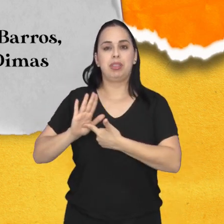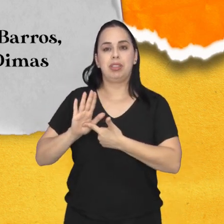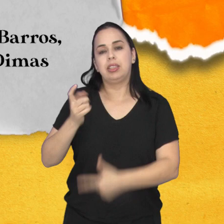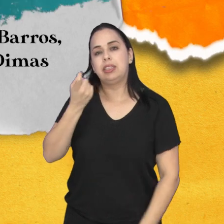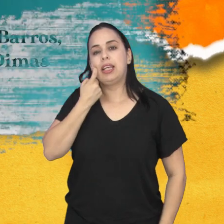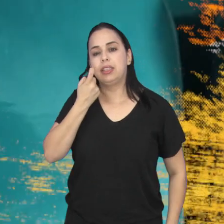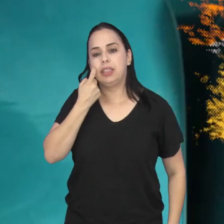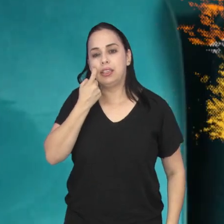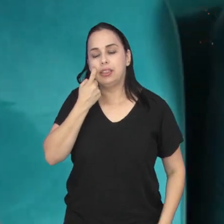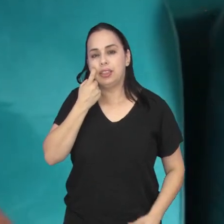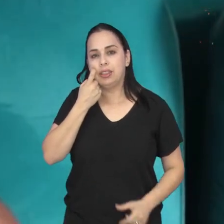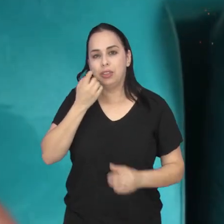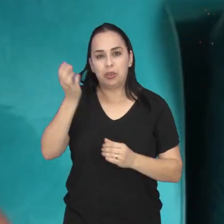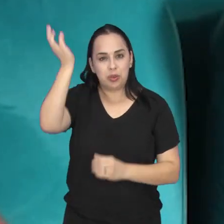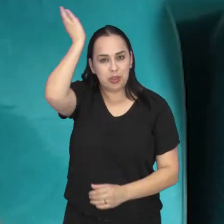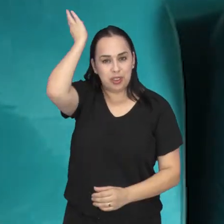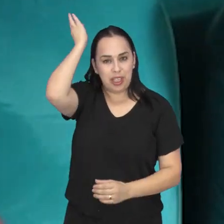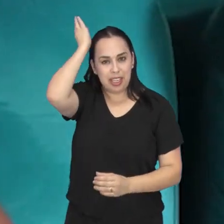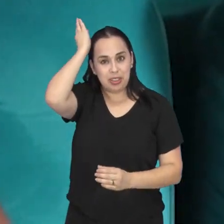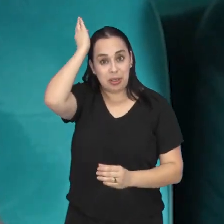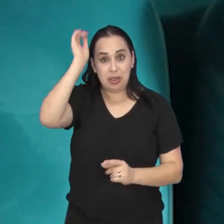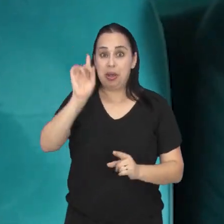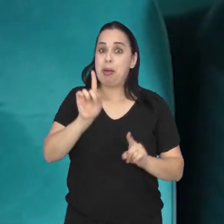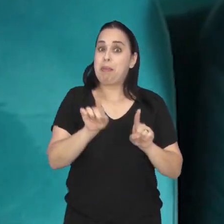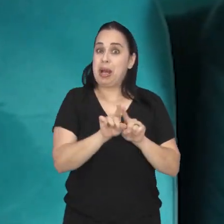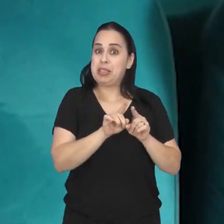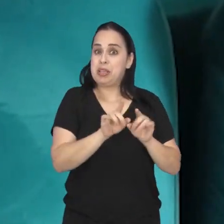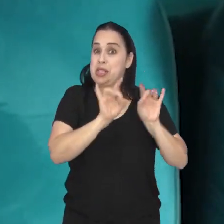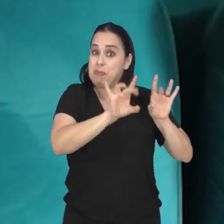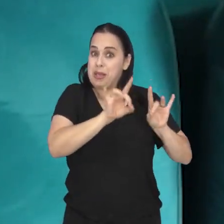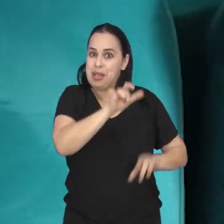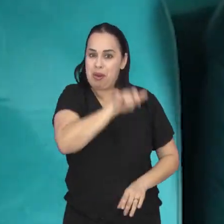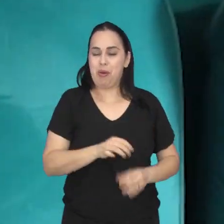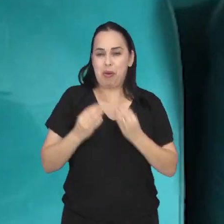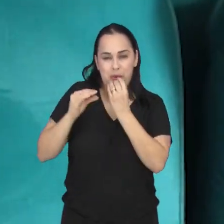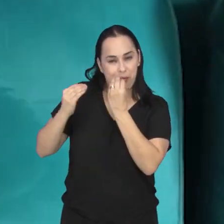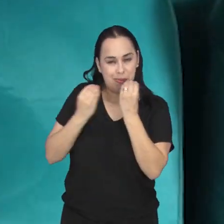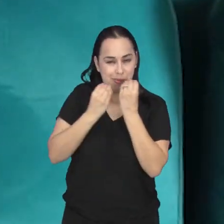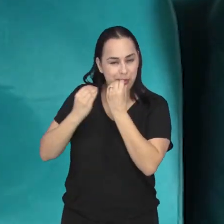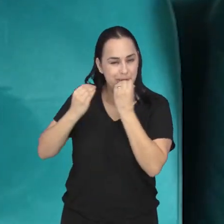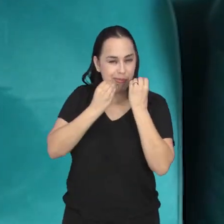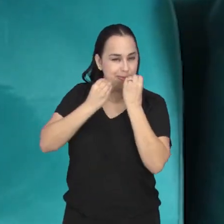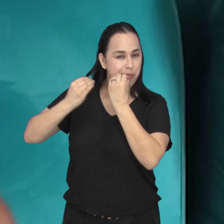nesta sexta-feira no Sesc, com a participação do gaitista Ivan Márcio.